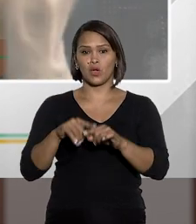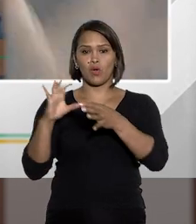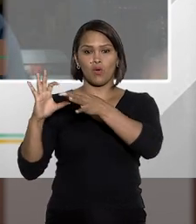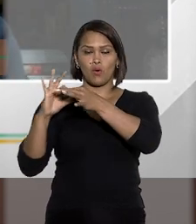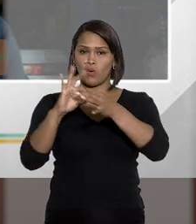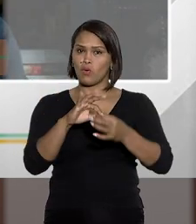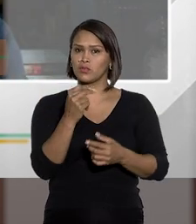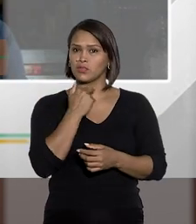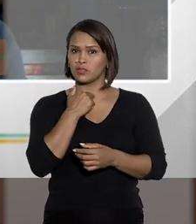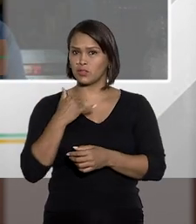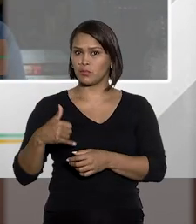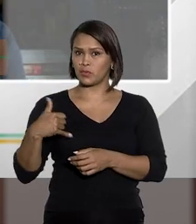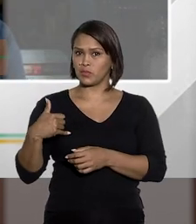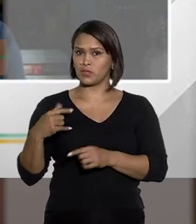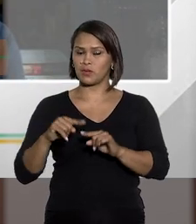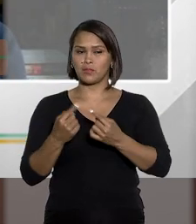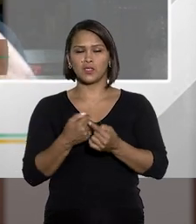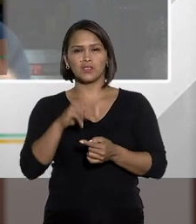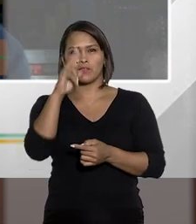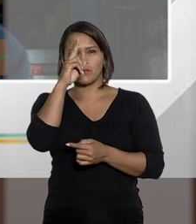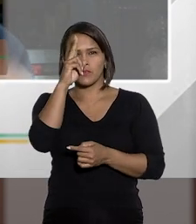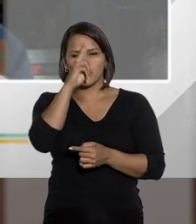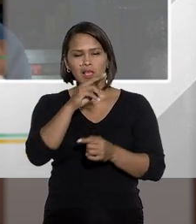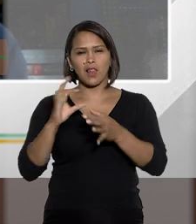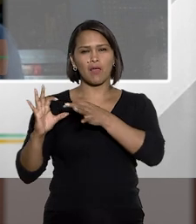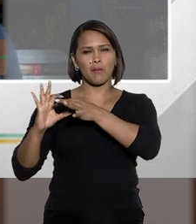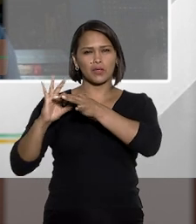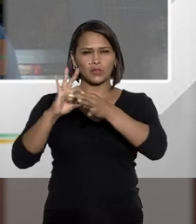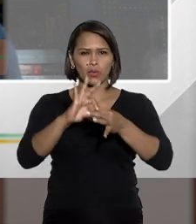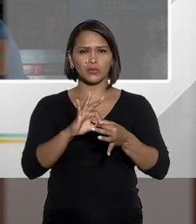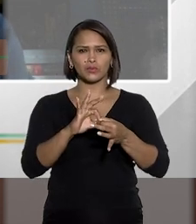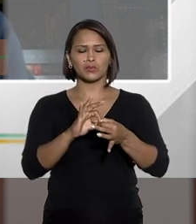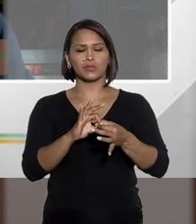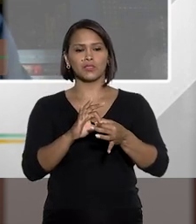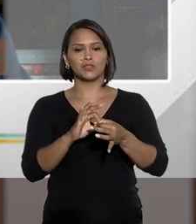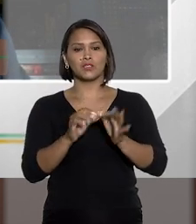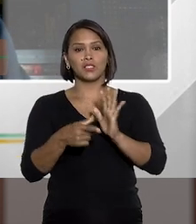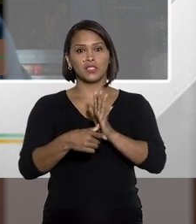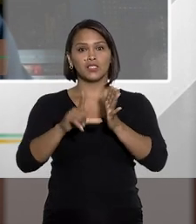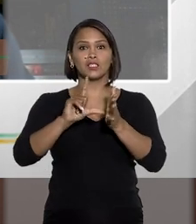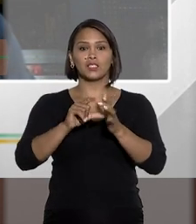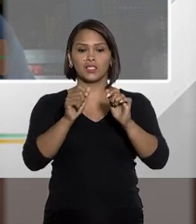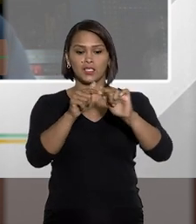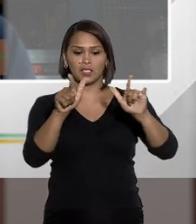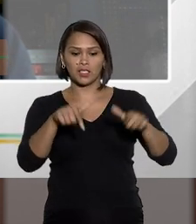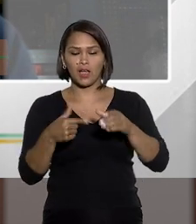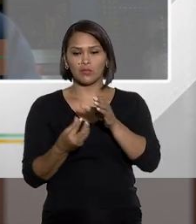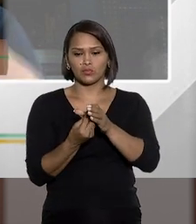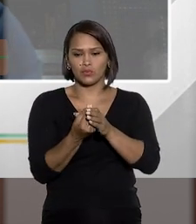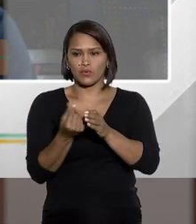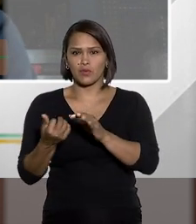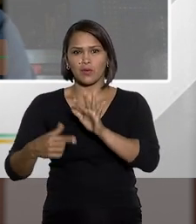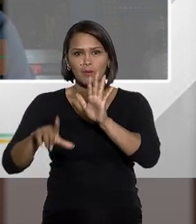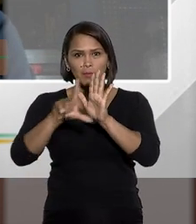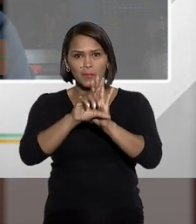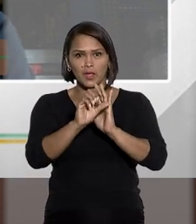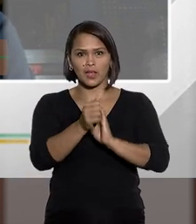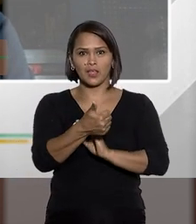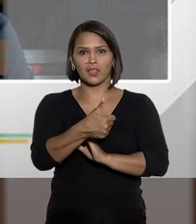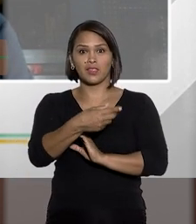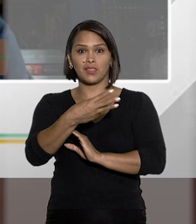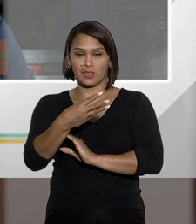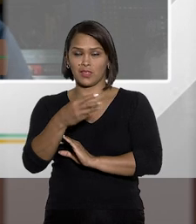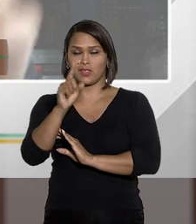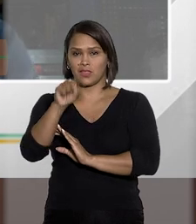o contexto não pode ser ignorado, se você lembra do contexto que serviu de campo fértil para a lei 13